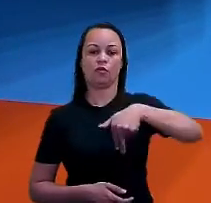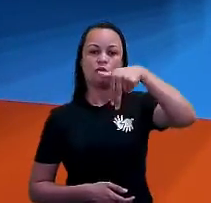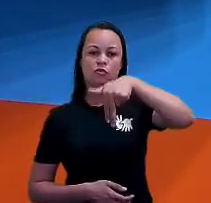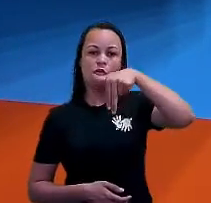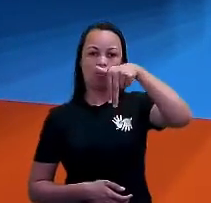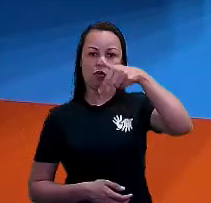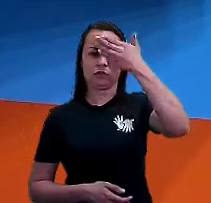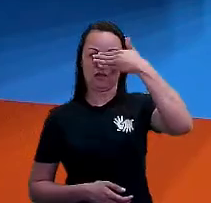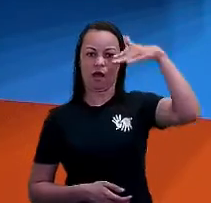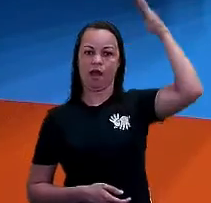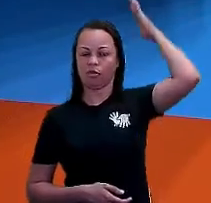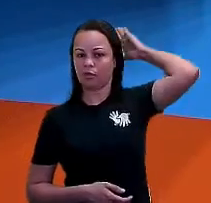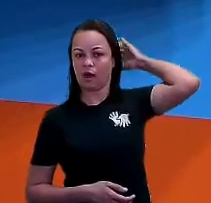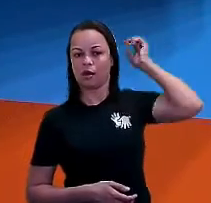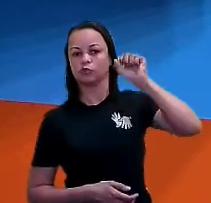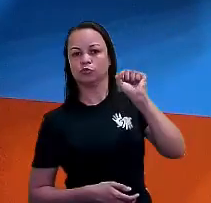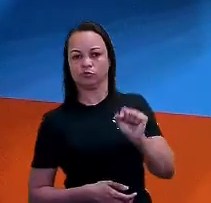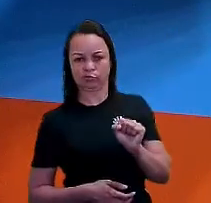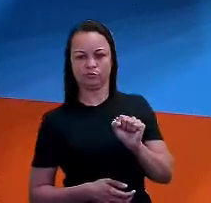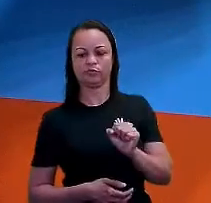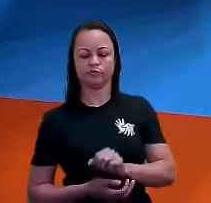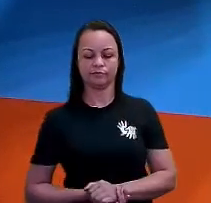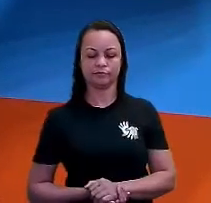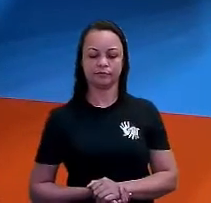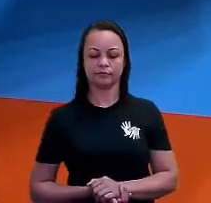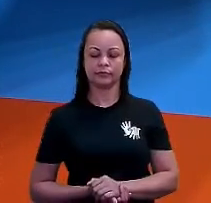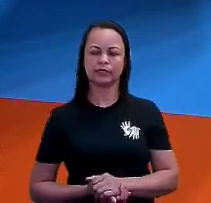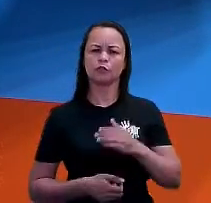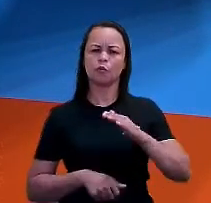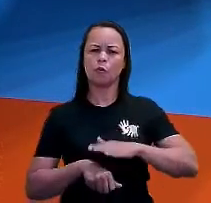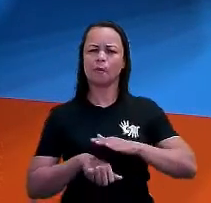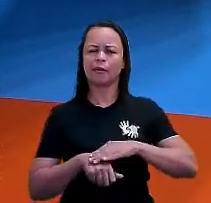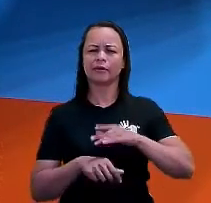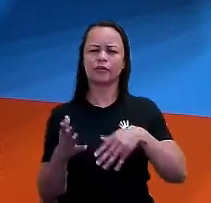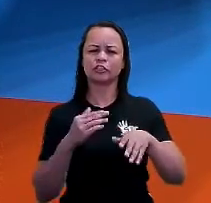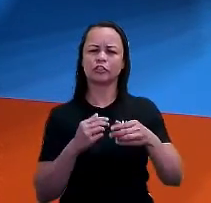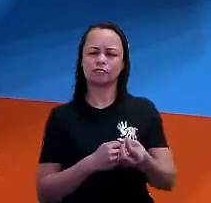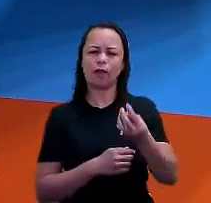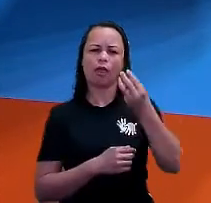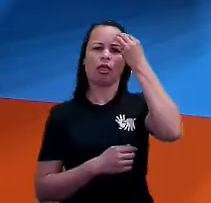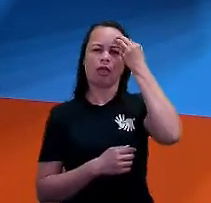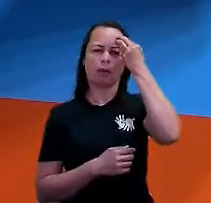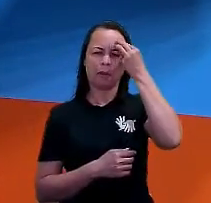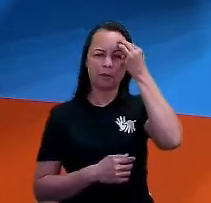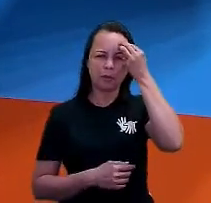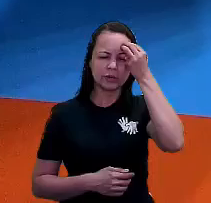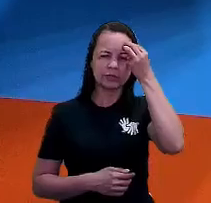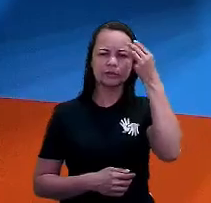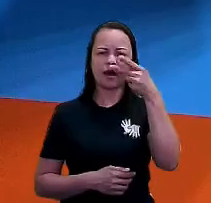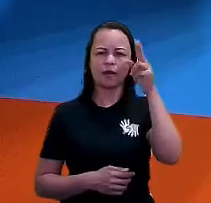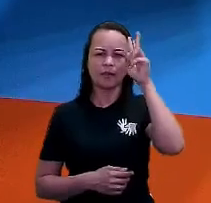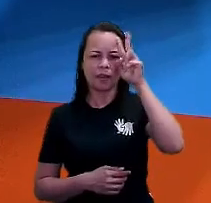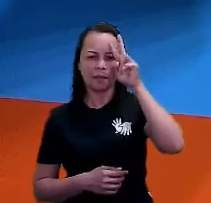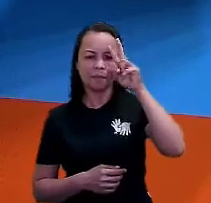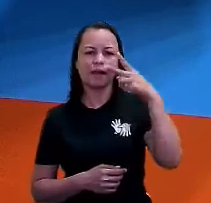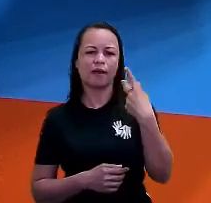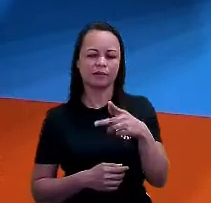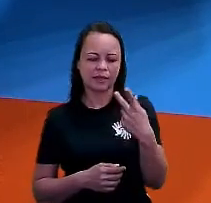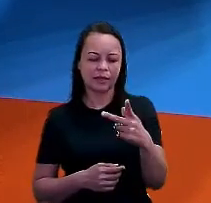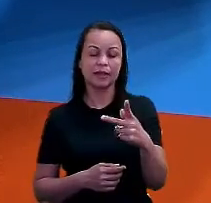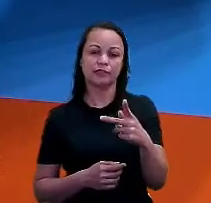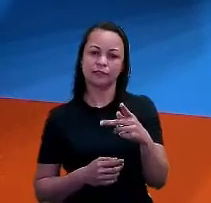o sul. Então, a partir do momento que a gente consegue gravar, que a gente consegue memorizar e lembrar, né?